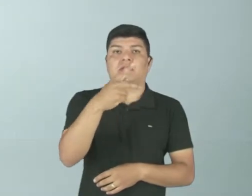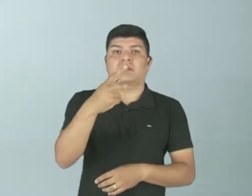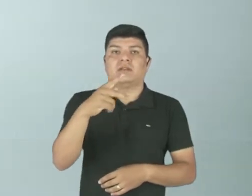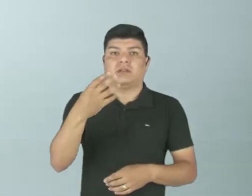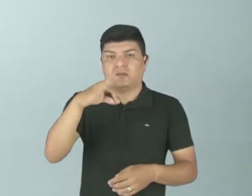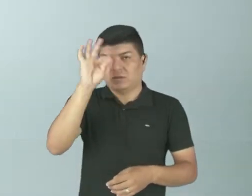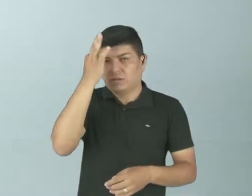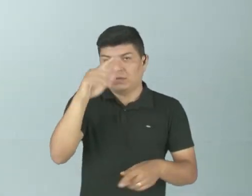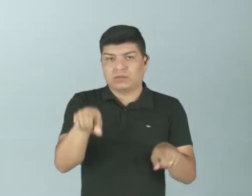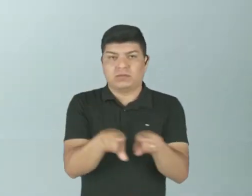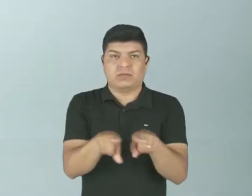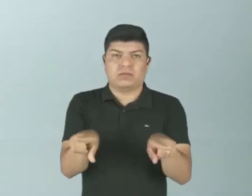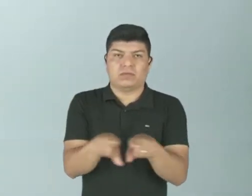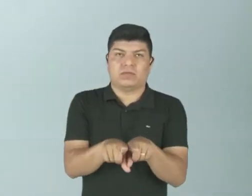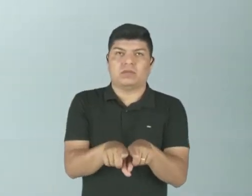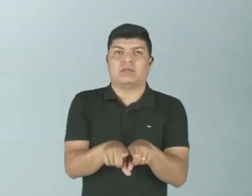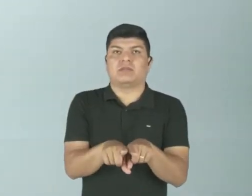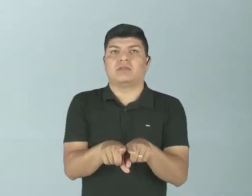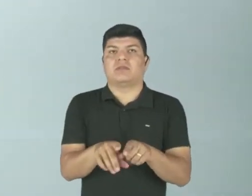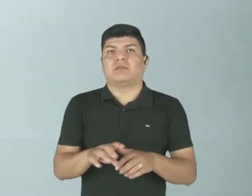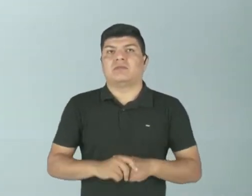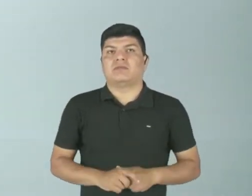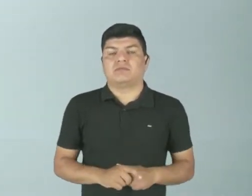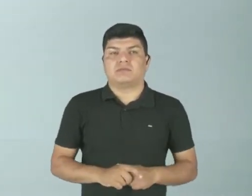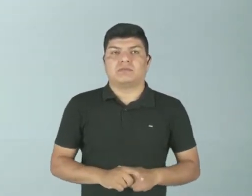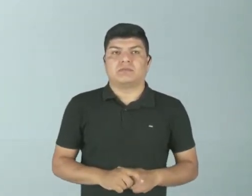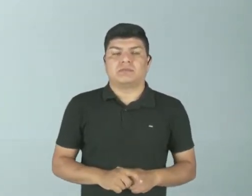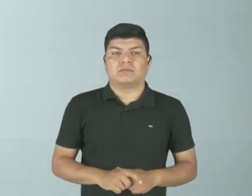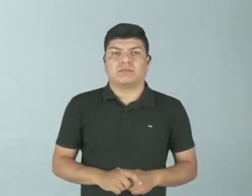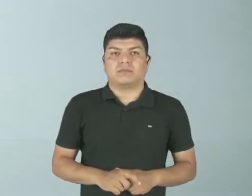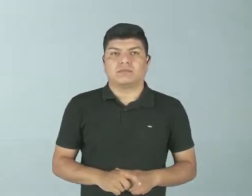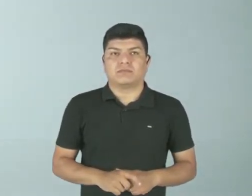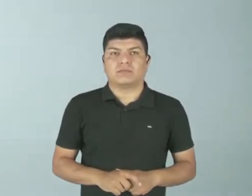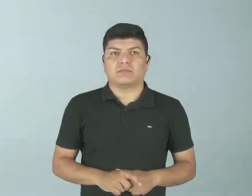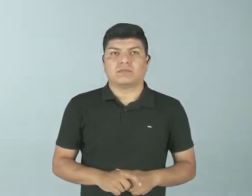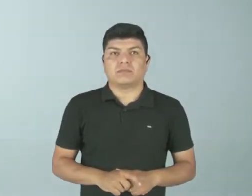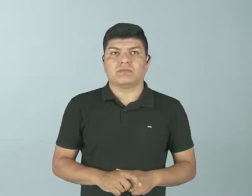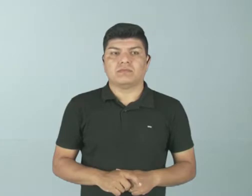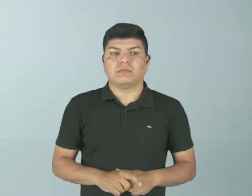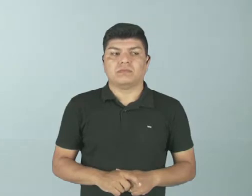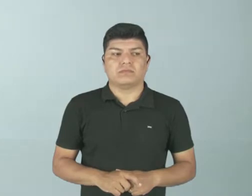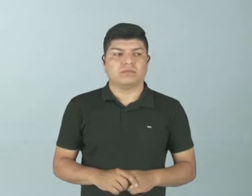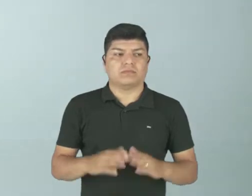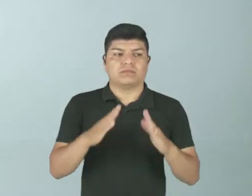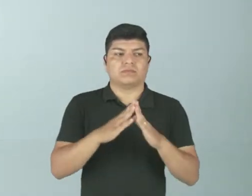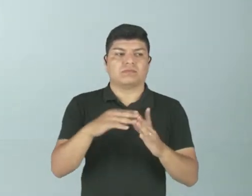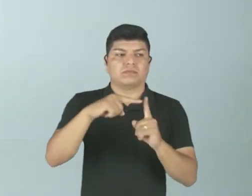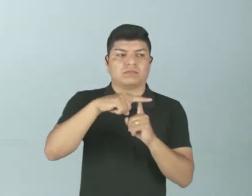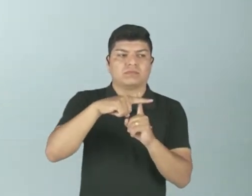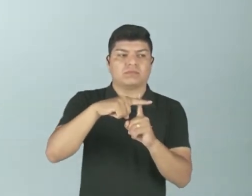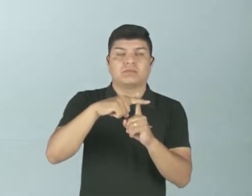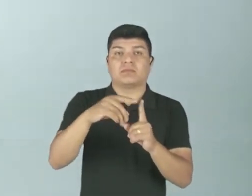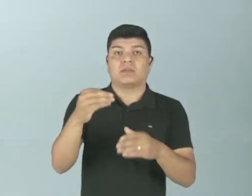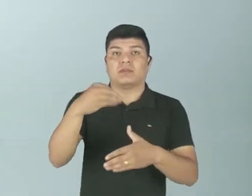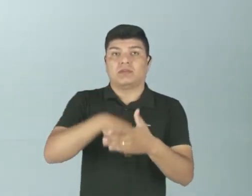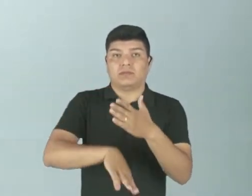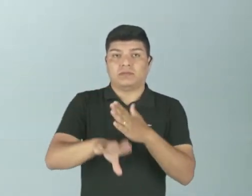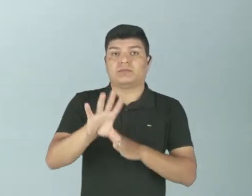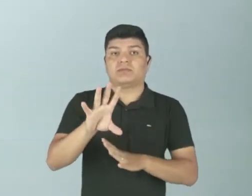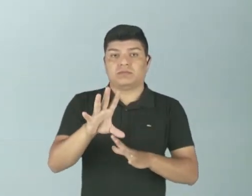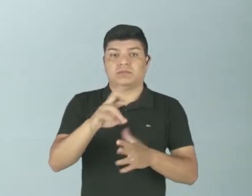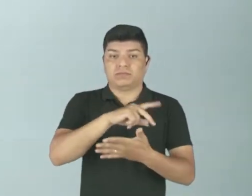Vamos ter, por exemplo, uma sinagoga. Então, dentro dessa